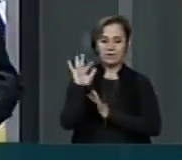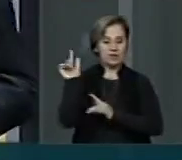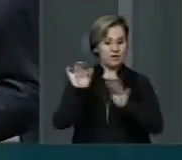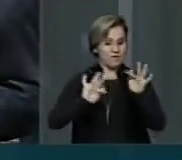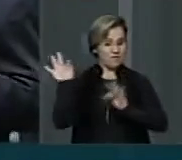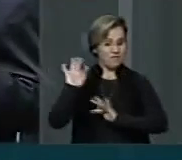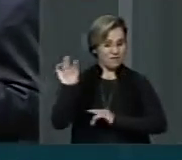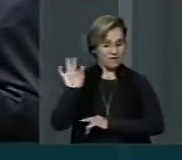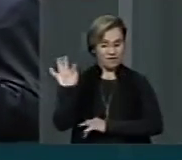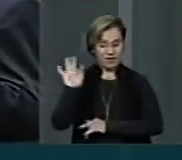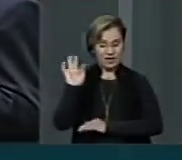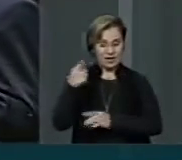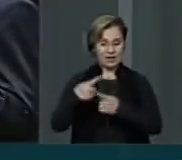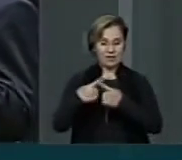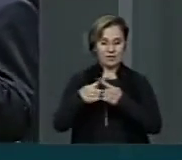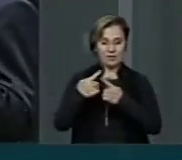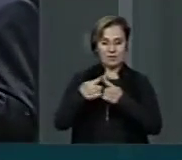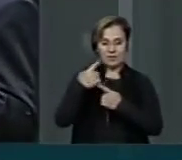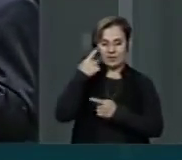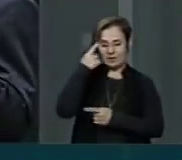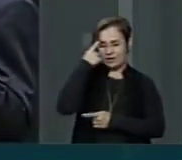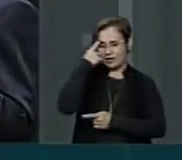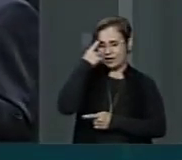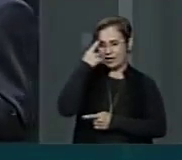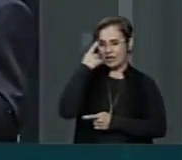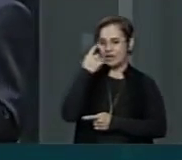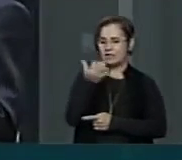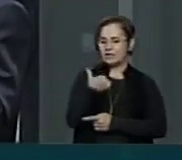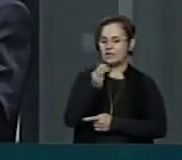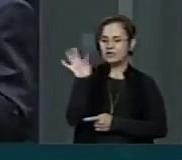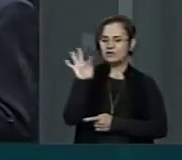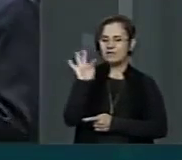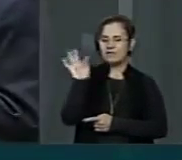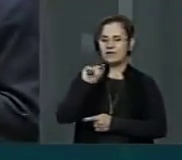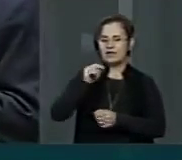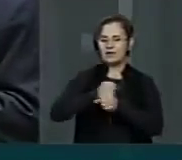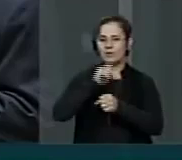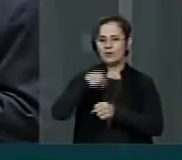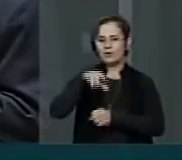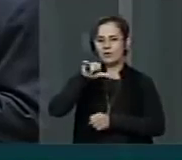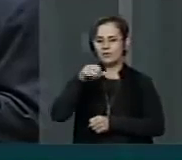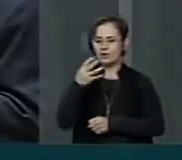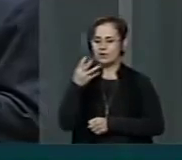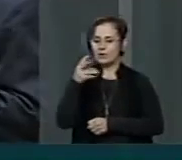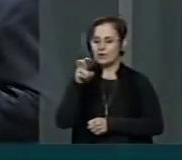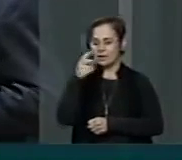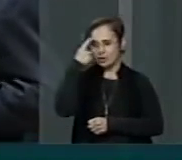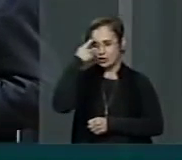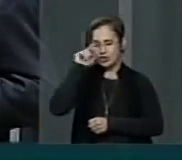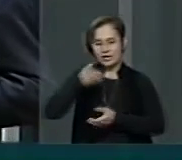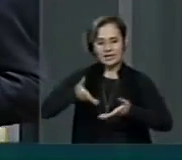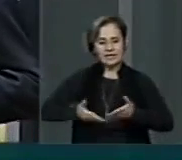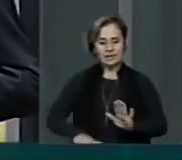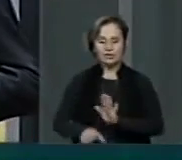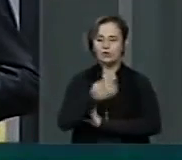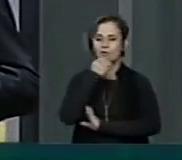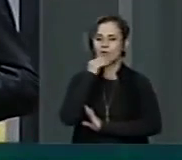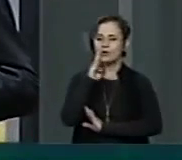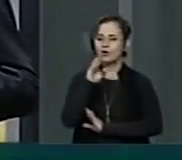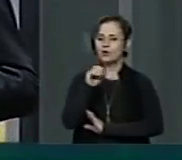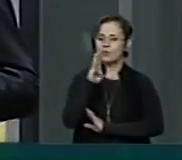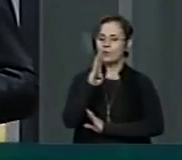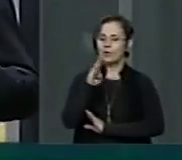fevereiro foi a data que nasceu o rei Bob Marley, 6 de fevereiro de 1945. E eu, por um conhecedor